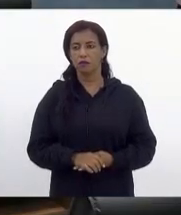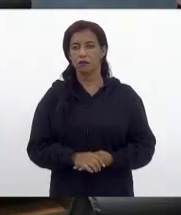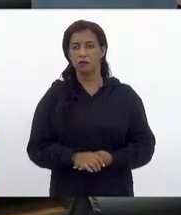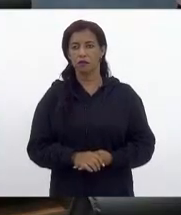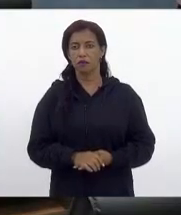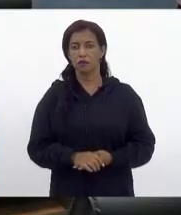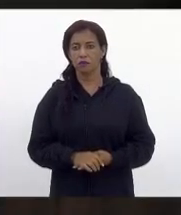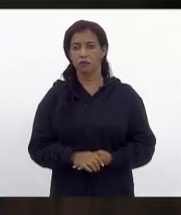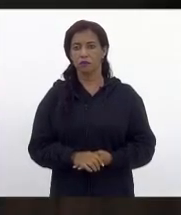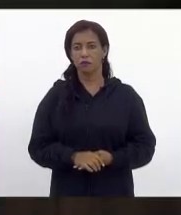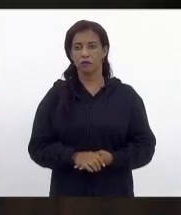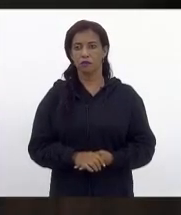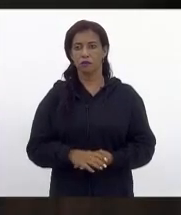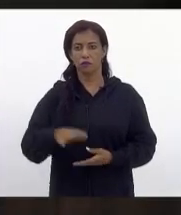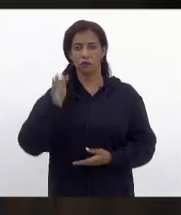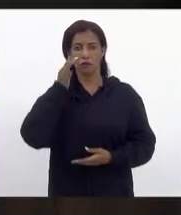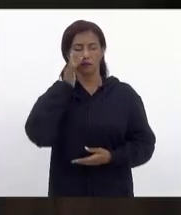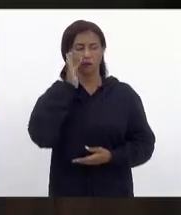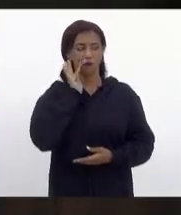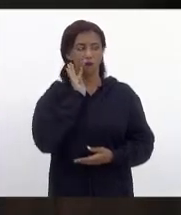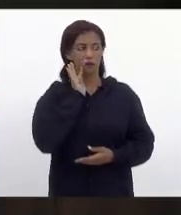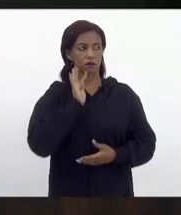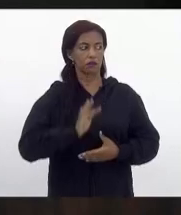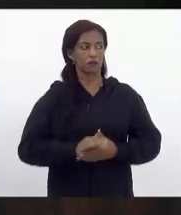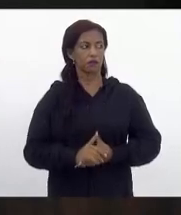Deputado Flávio Serafini.